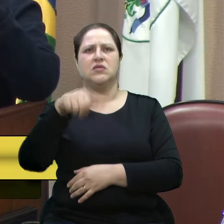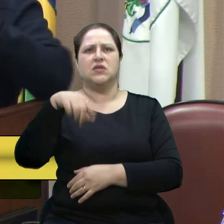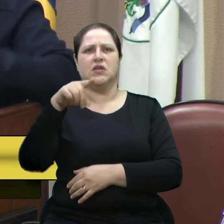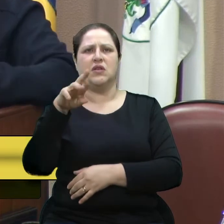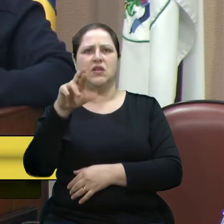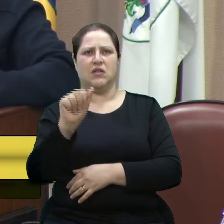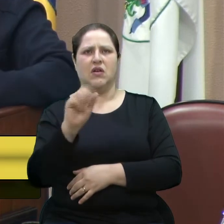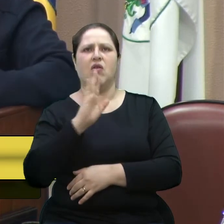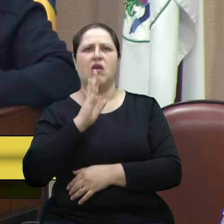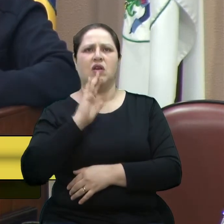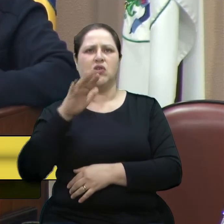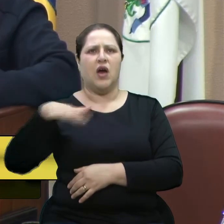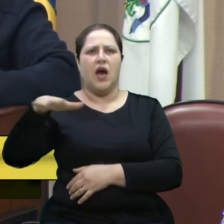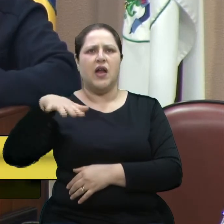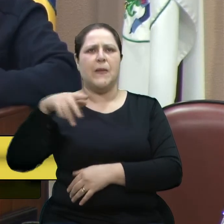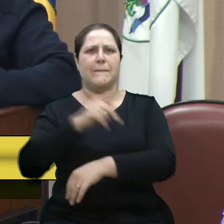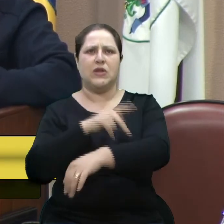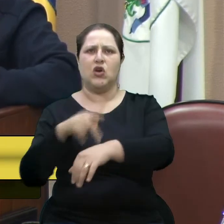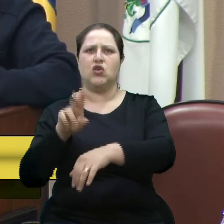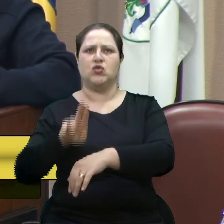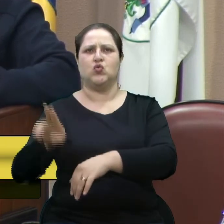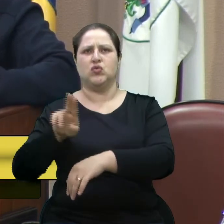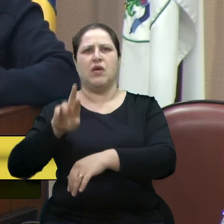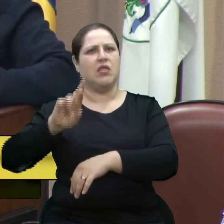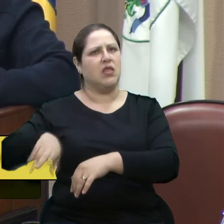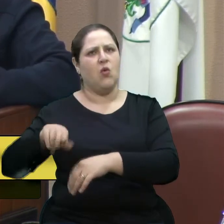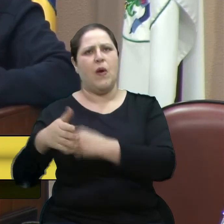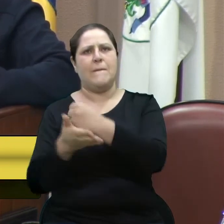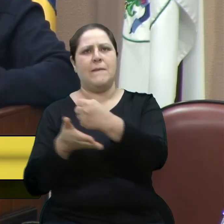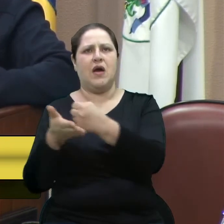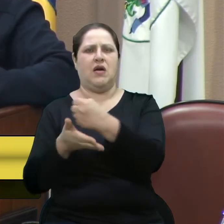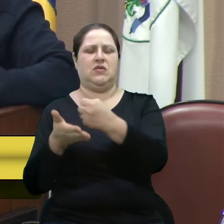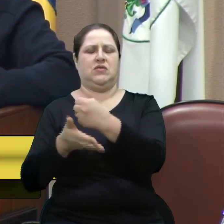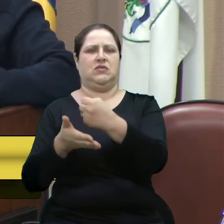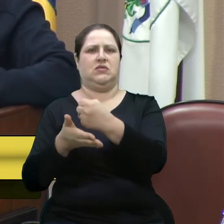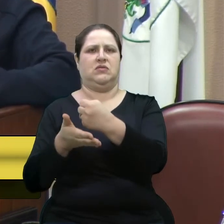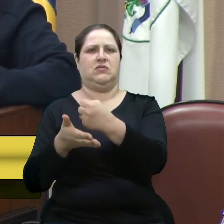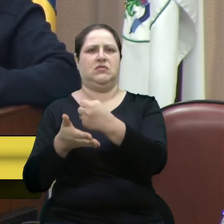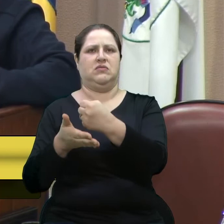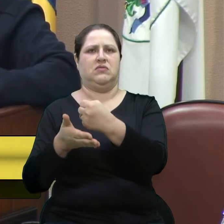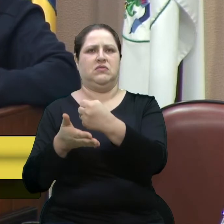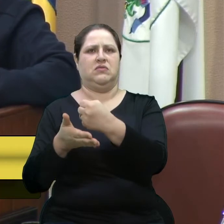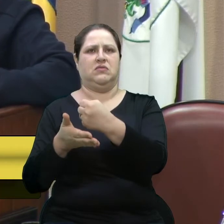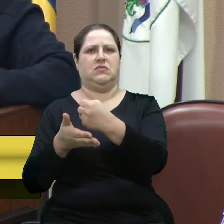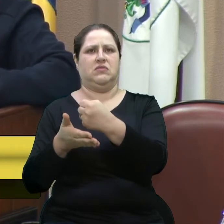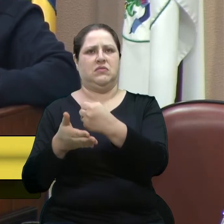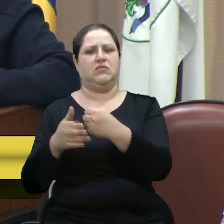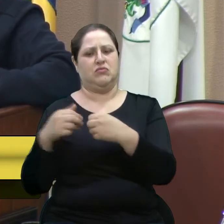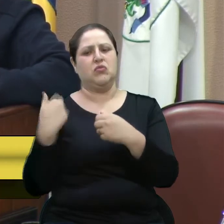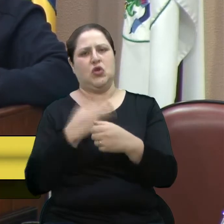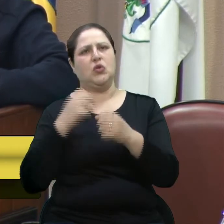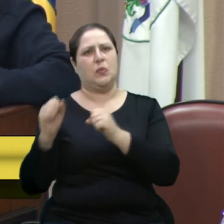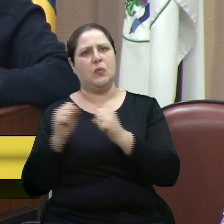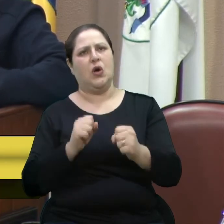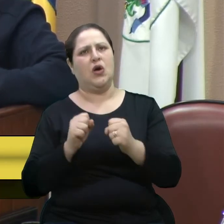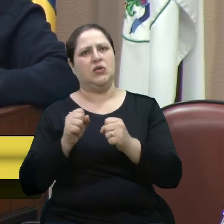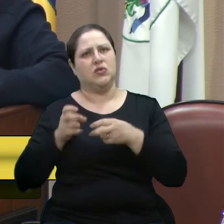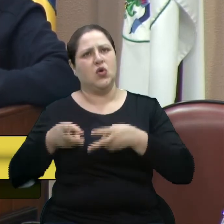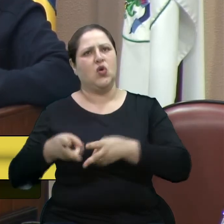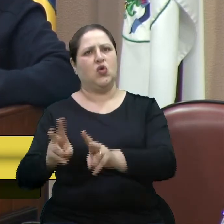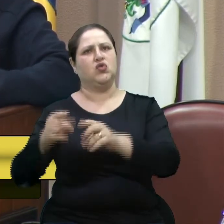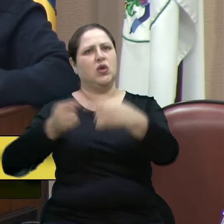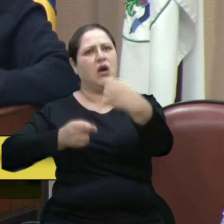e não é o fundamento básico isso. Então, vereador, a gente pode continuar o debate. Quero ouvir o senhor,